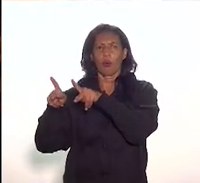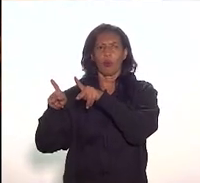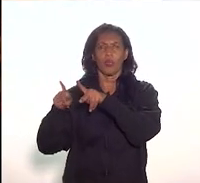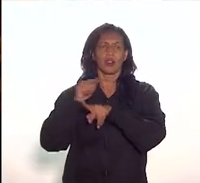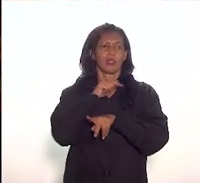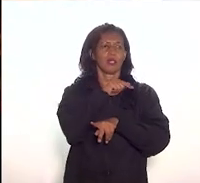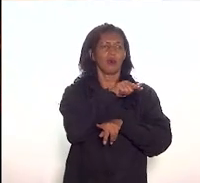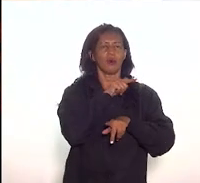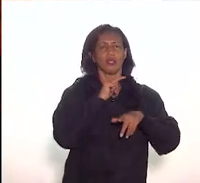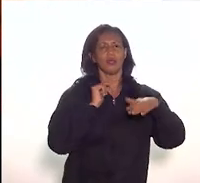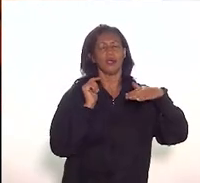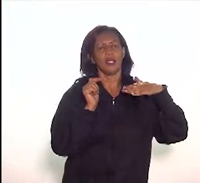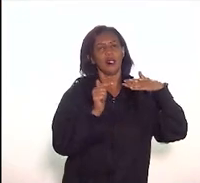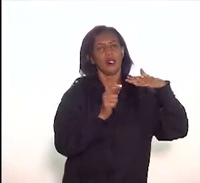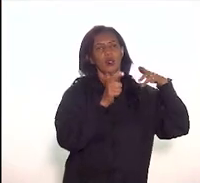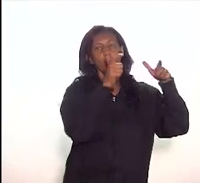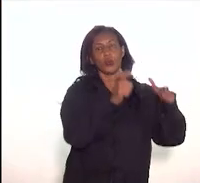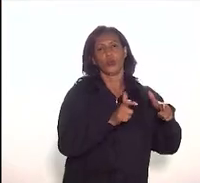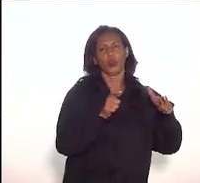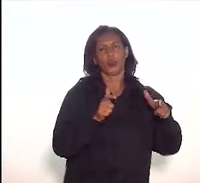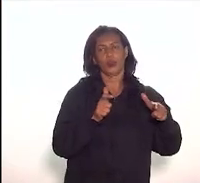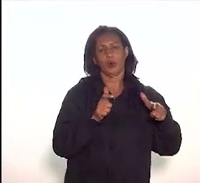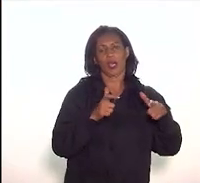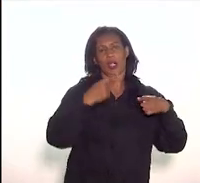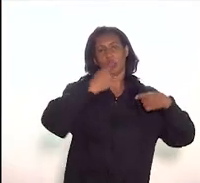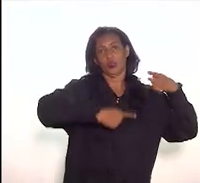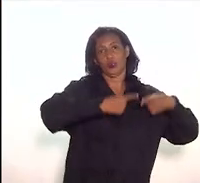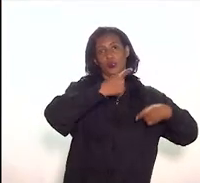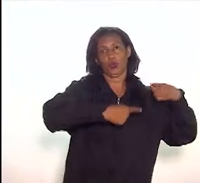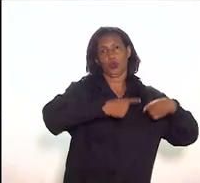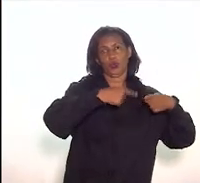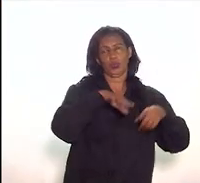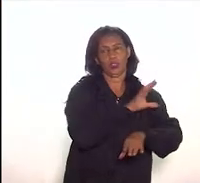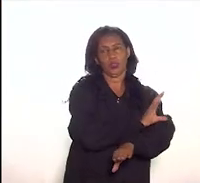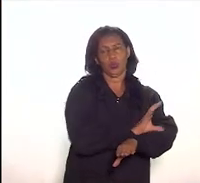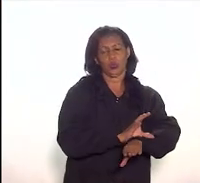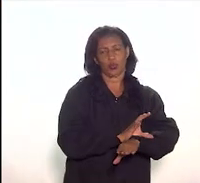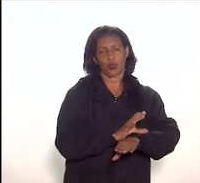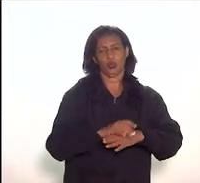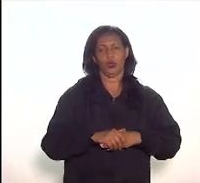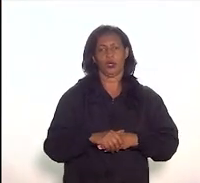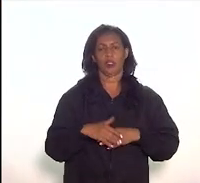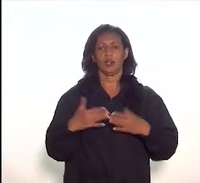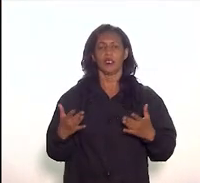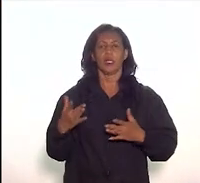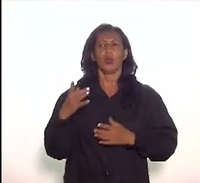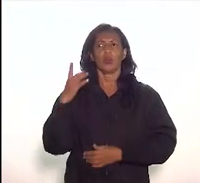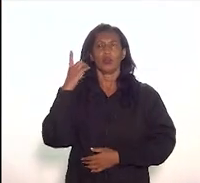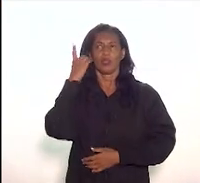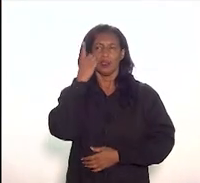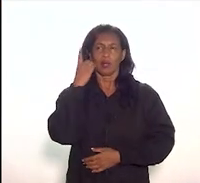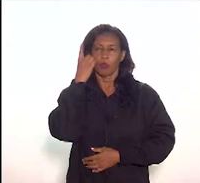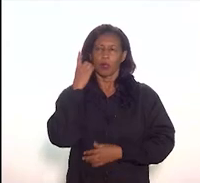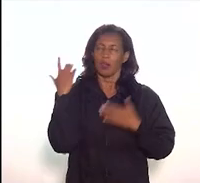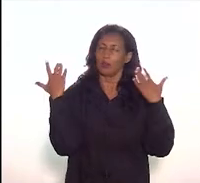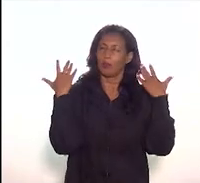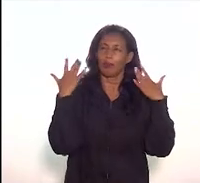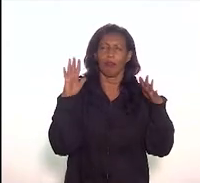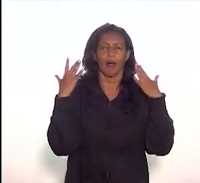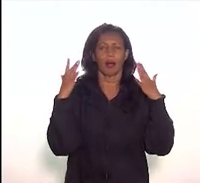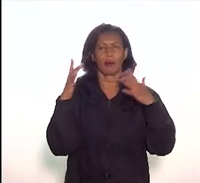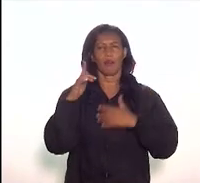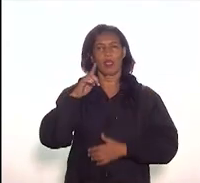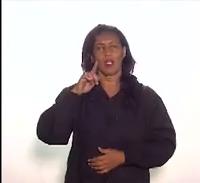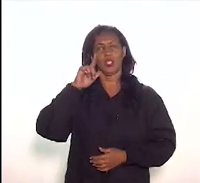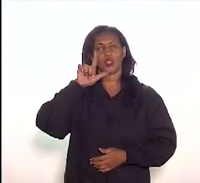entes né de política pública de cultura então deputado parabéns parabéns ao deputado Luiz